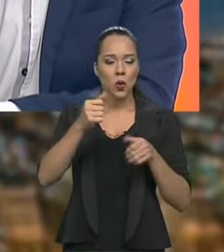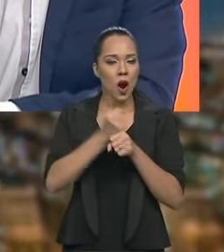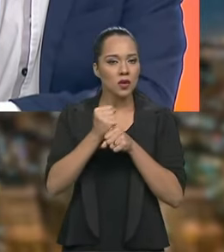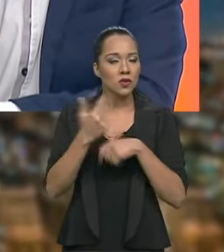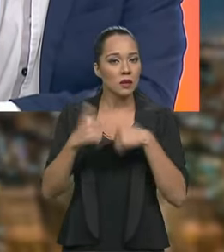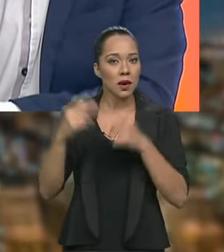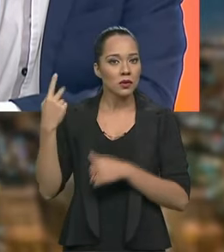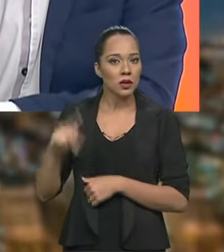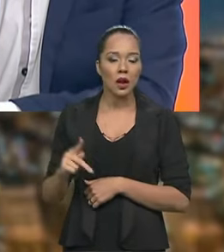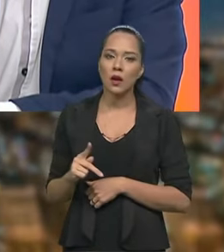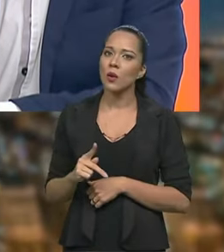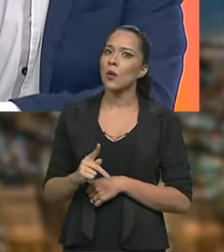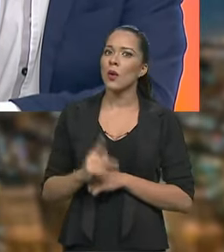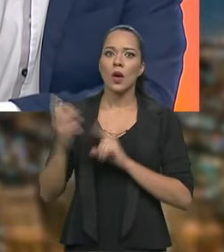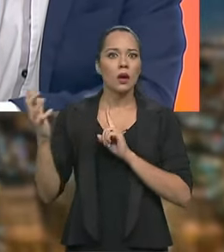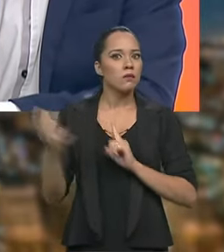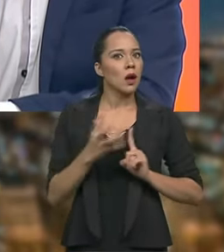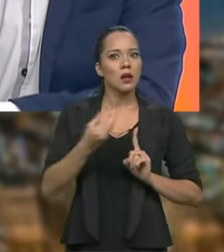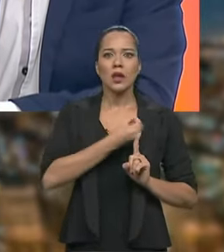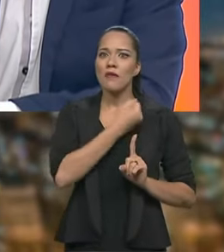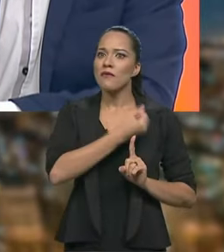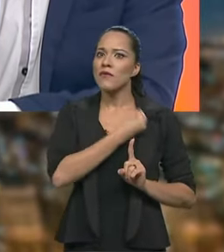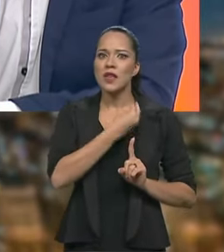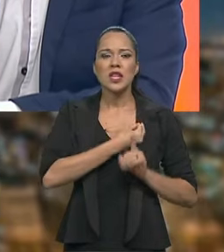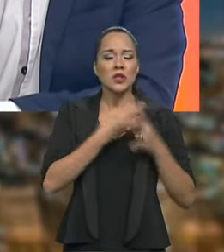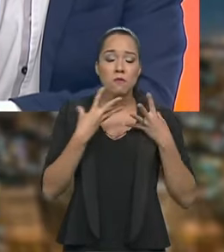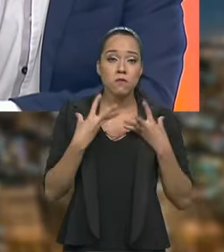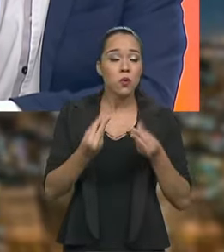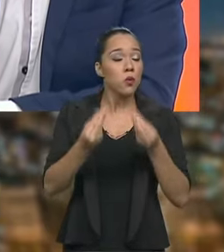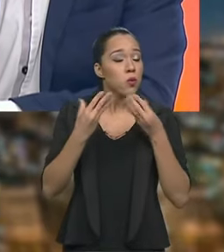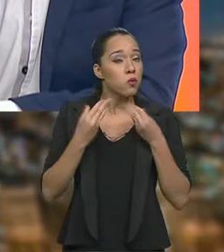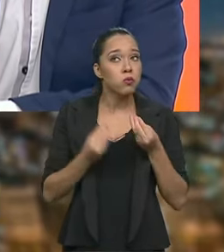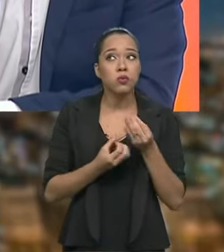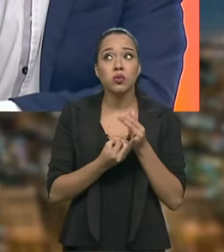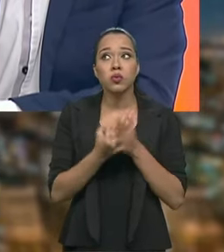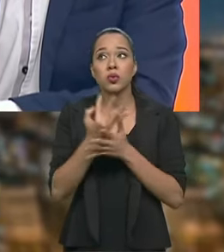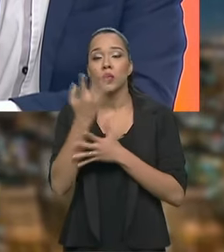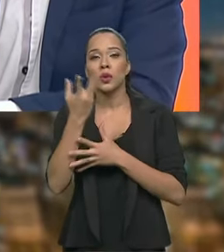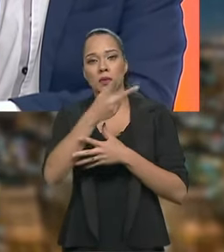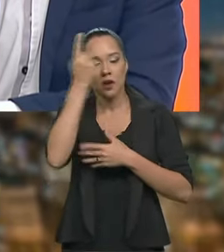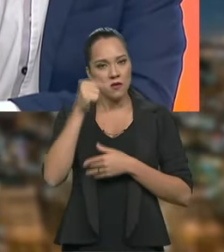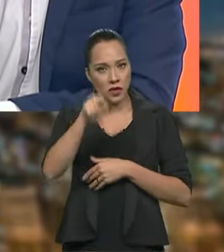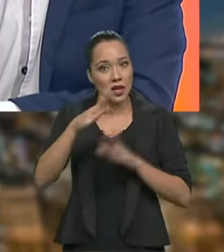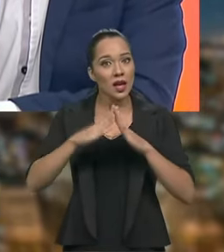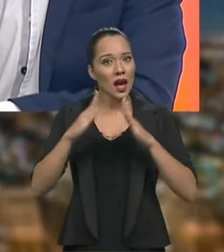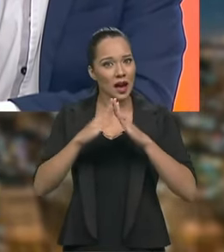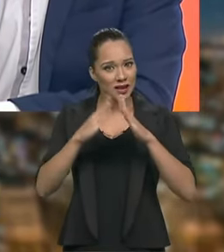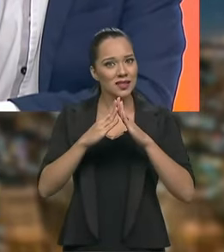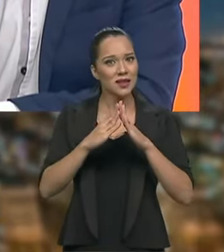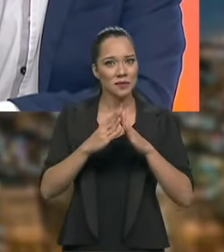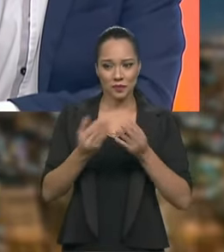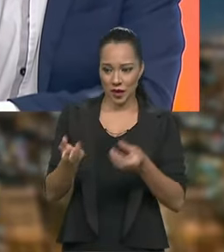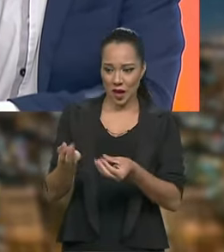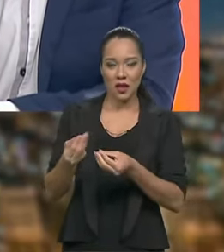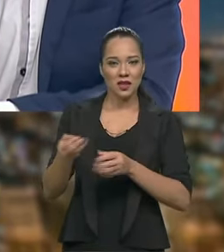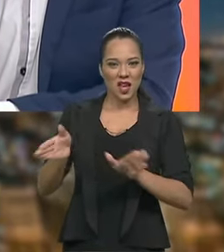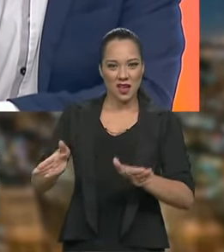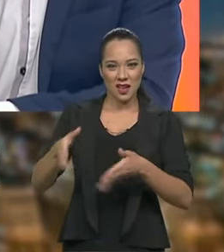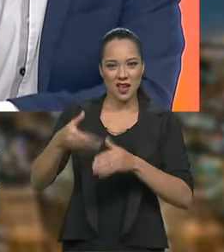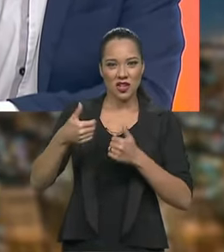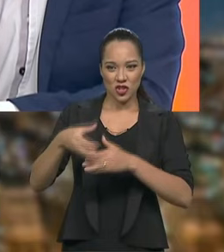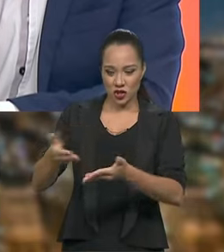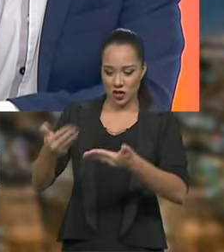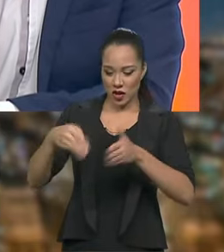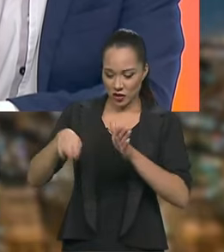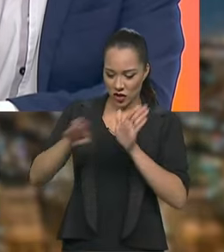ele tem, isso impacta a vida de muita e de muita gente, talvez até você em casa agora que recebeu um produto, que está chegando alguma